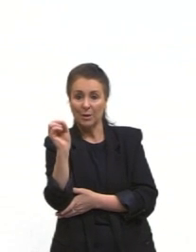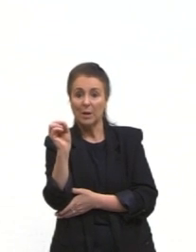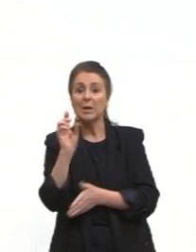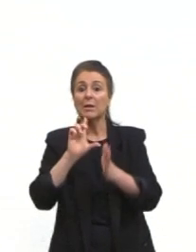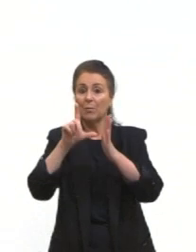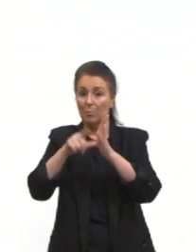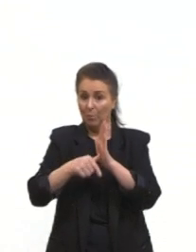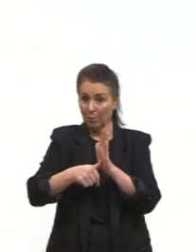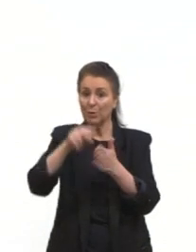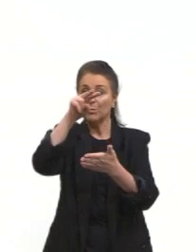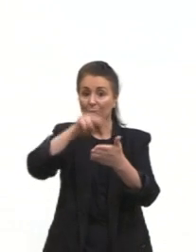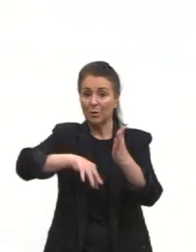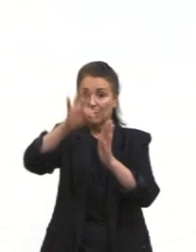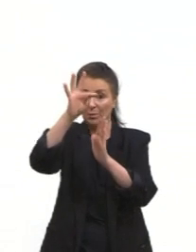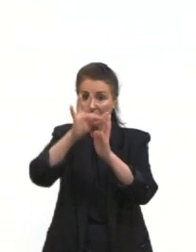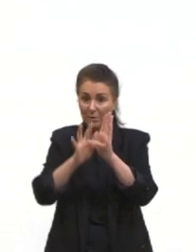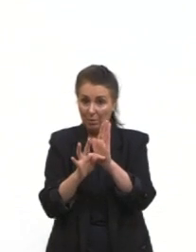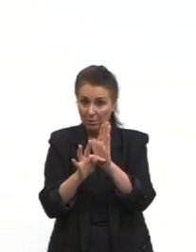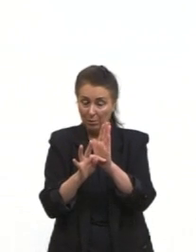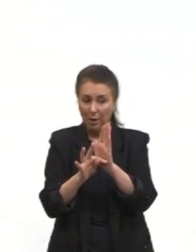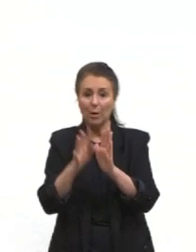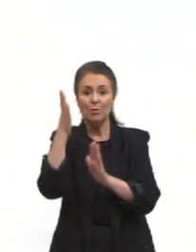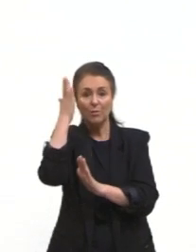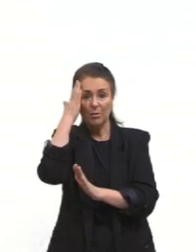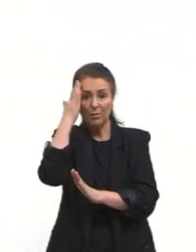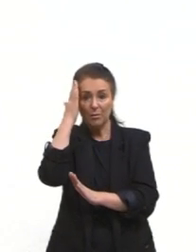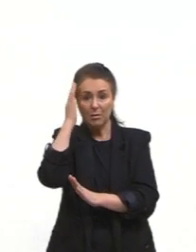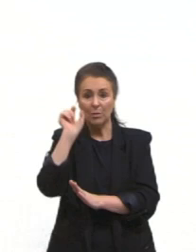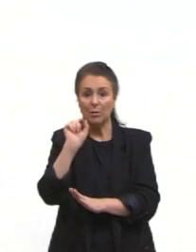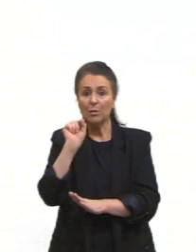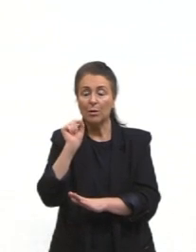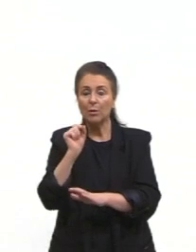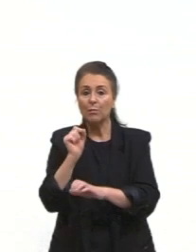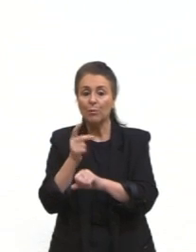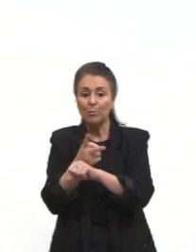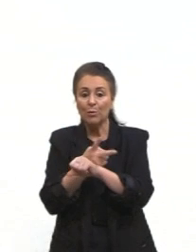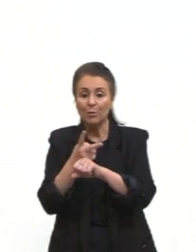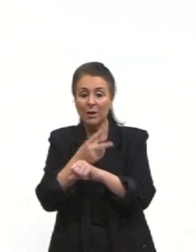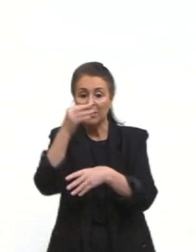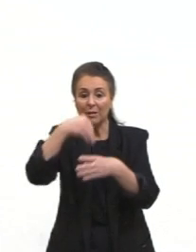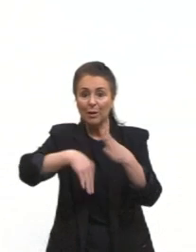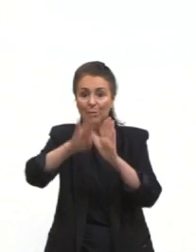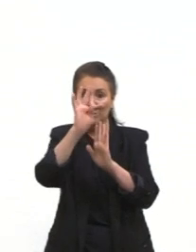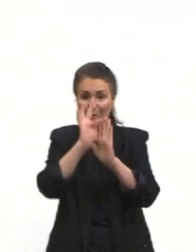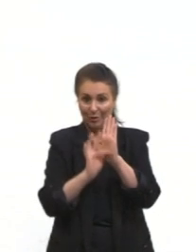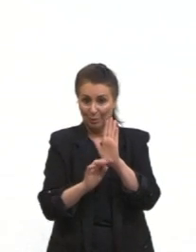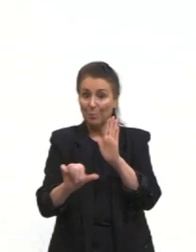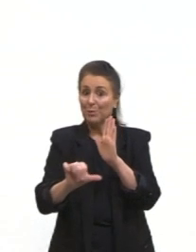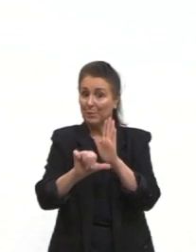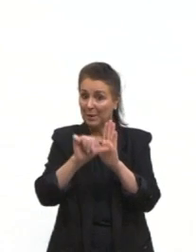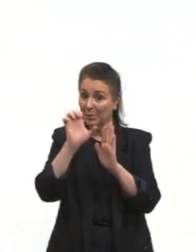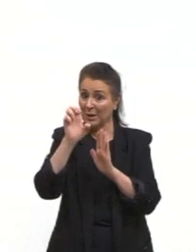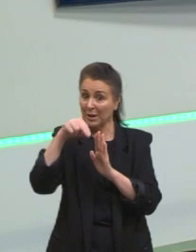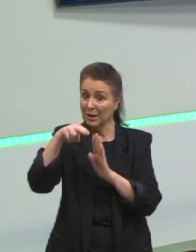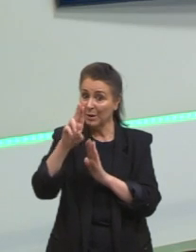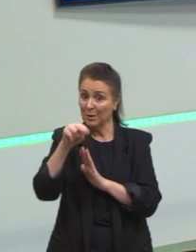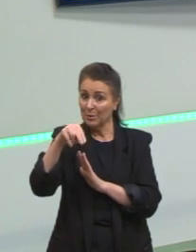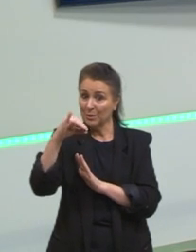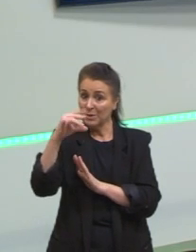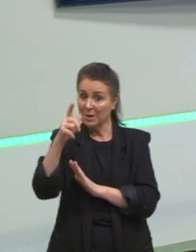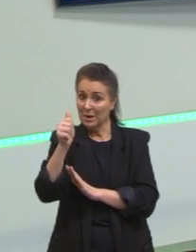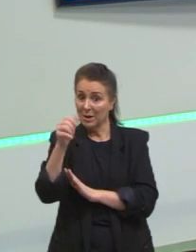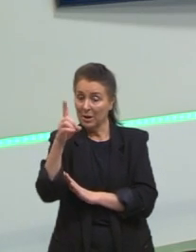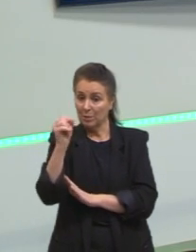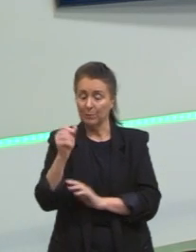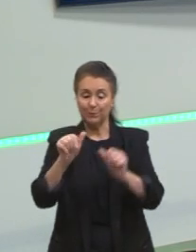texto sabendo o que eu tenho que procurar ali, o que eu tenho que prestar atenção. Vamos aqui para a imagem, então? A imagem tem uma